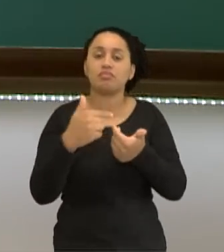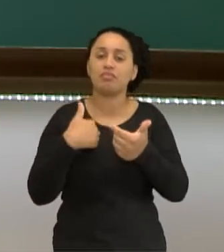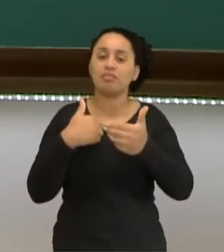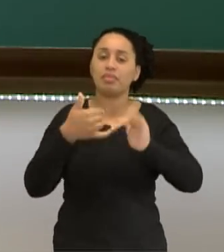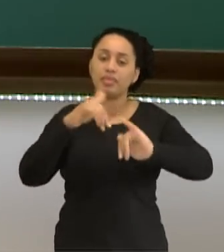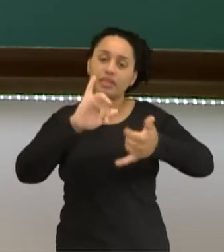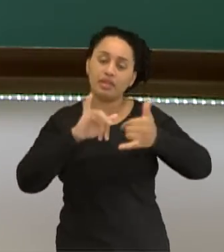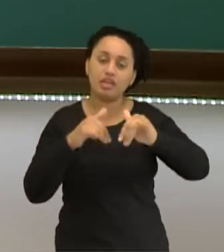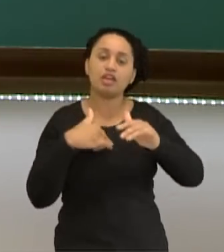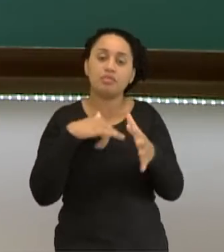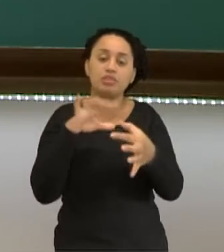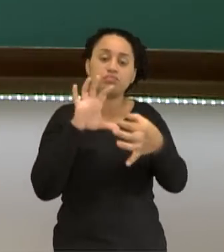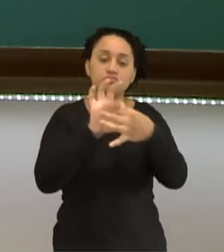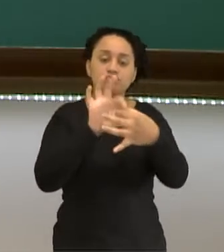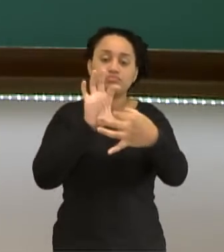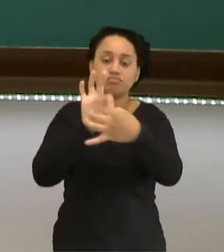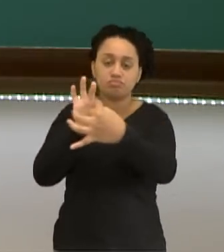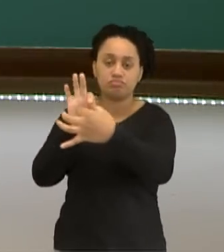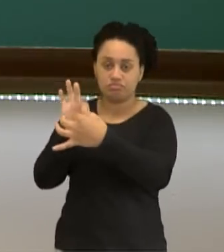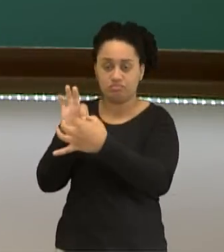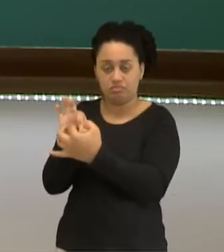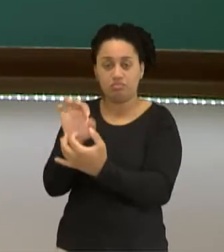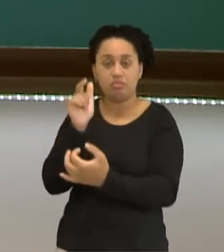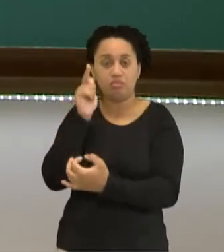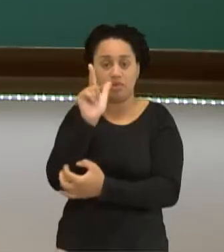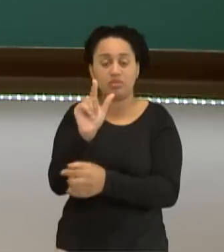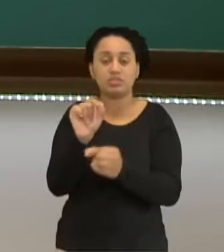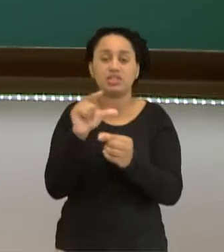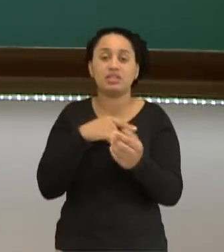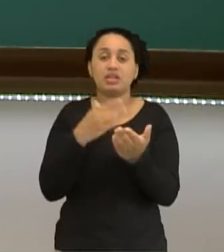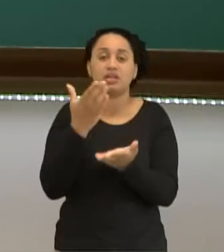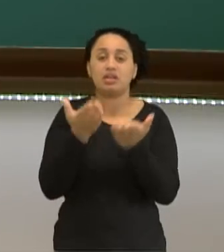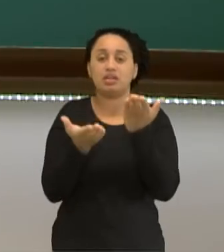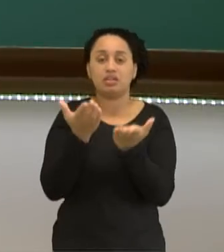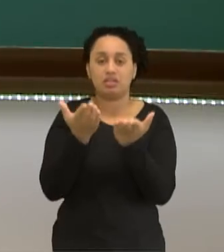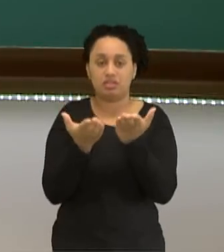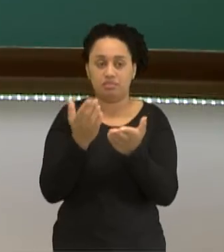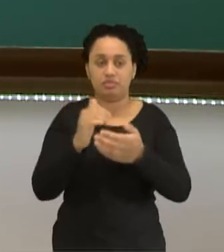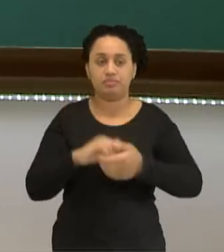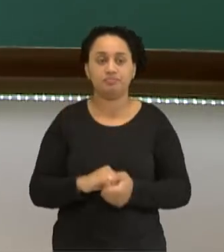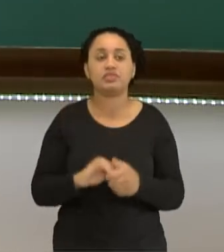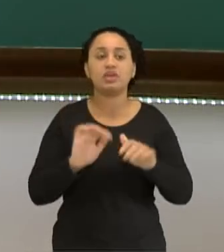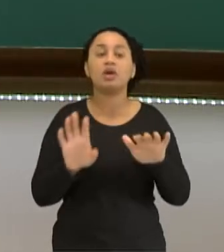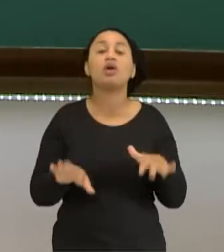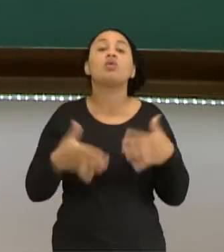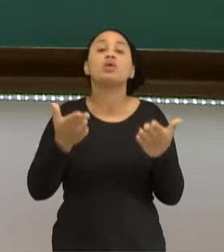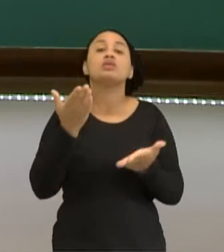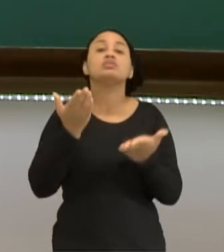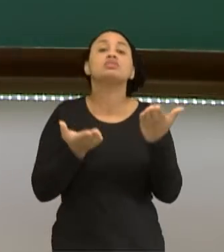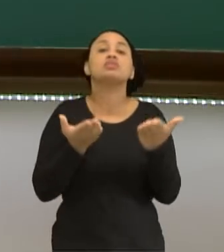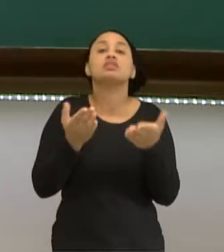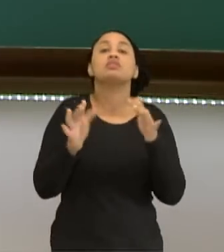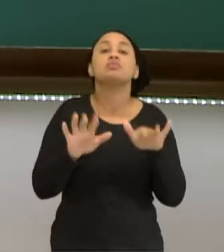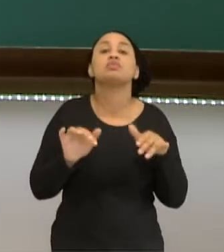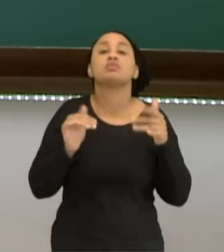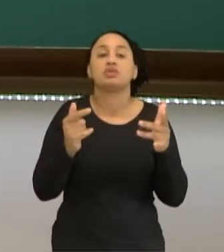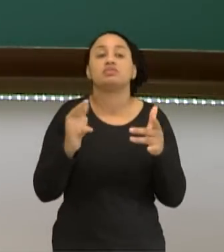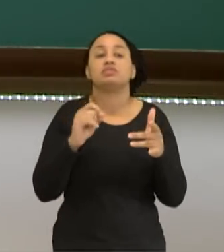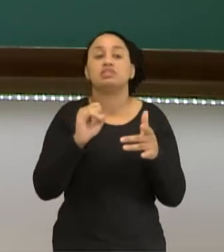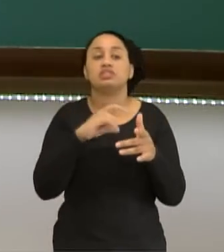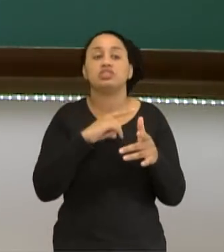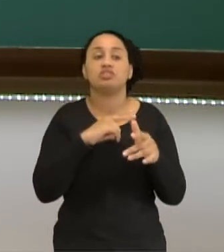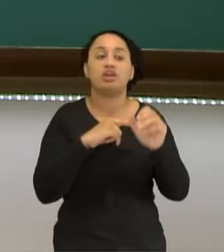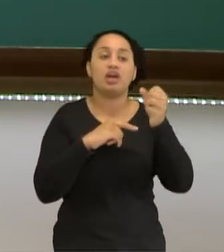ligação um com o outro para alcançarem a estabilidade. Quando que um elemento fica estável? Quando ele tiver